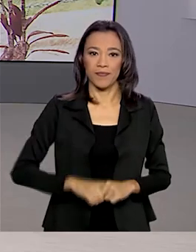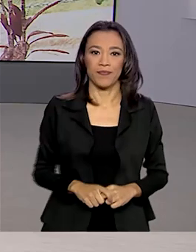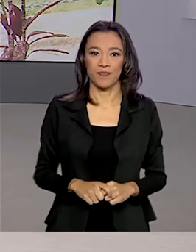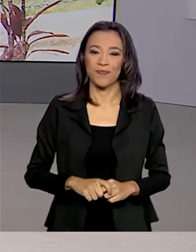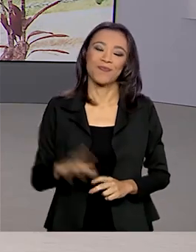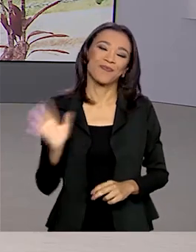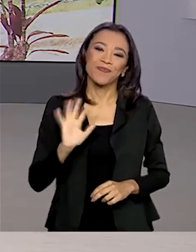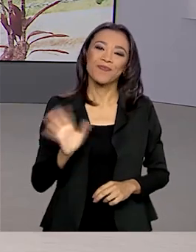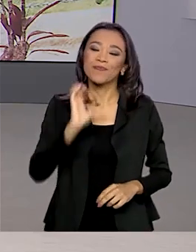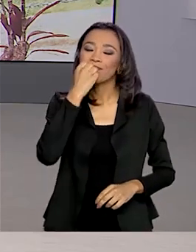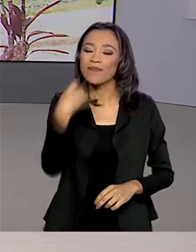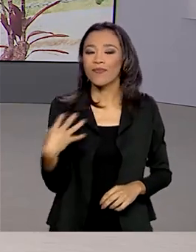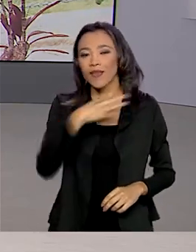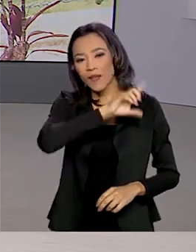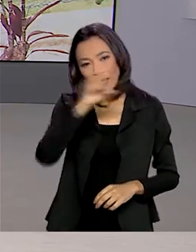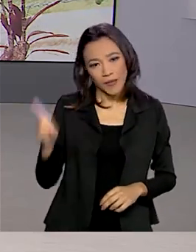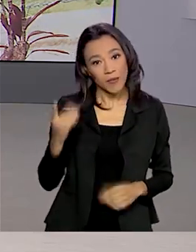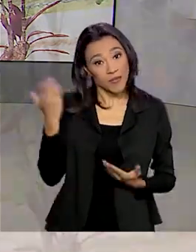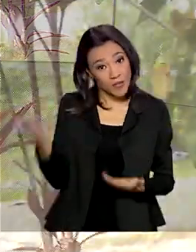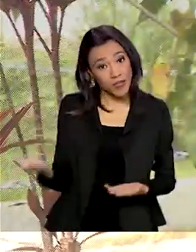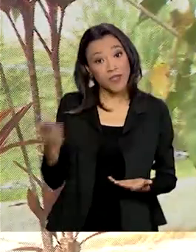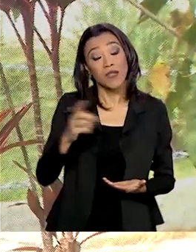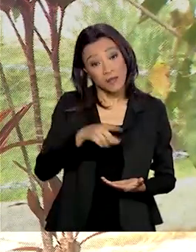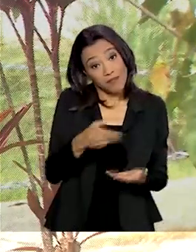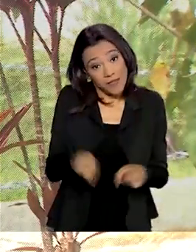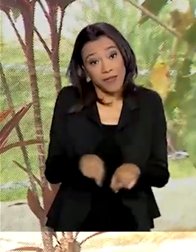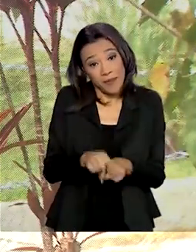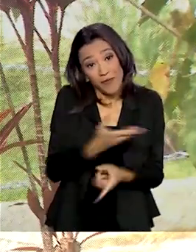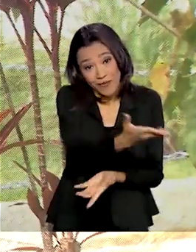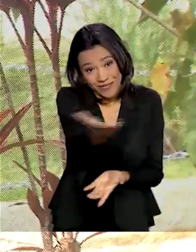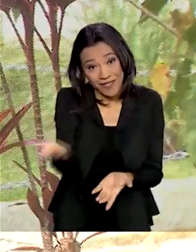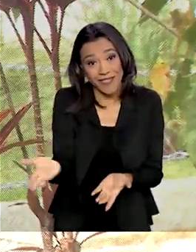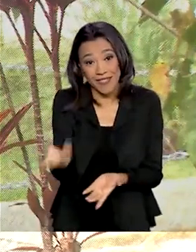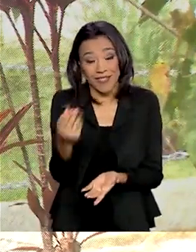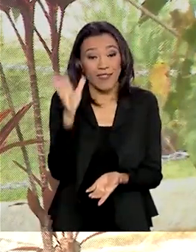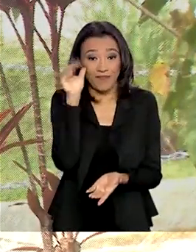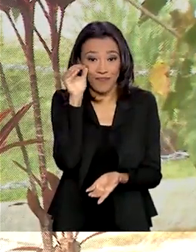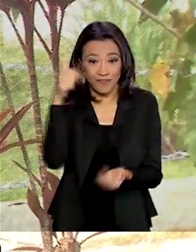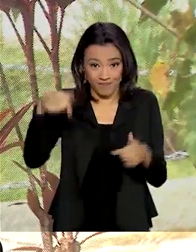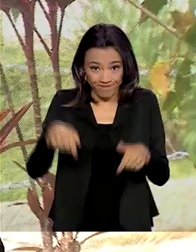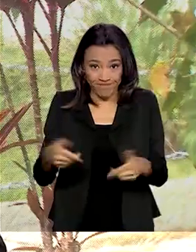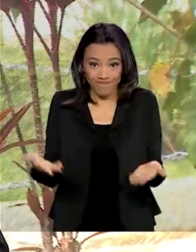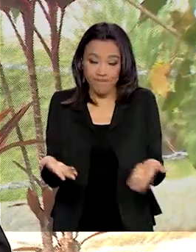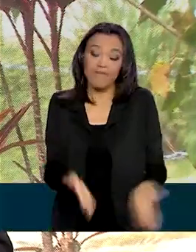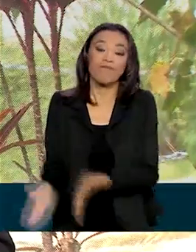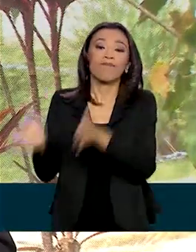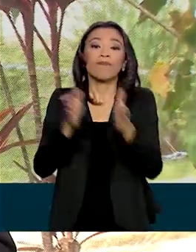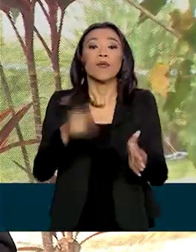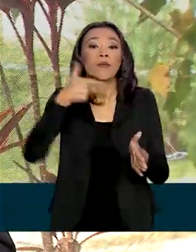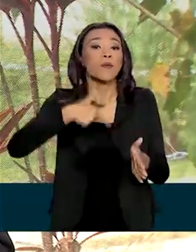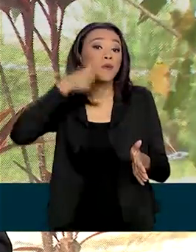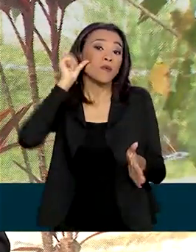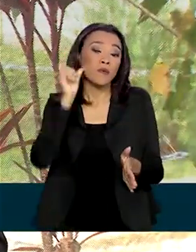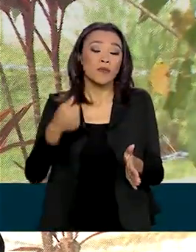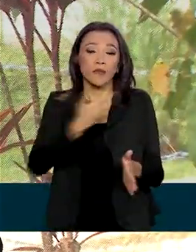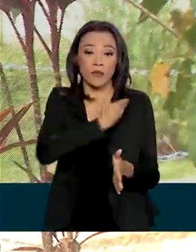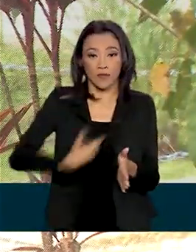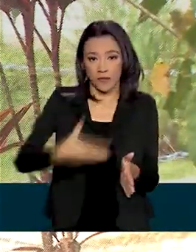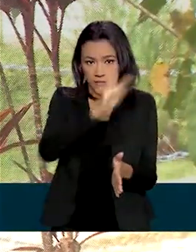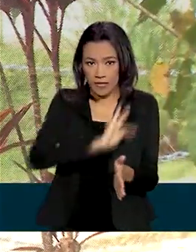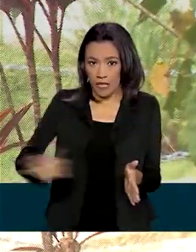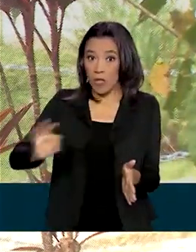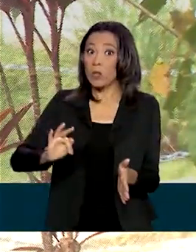Olá Renata, bom dia pra você, bom dia a todos que nos acompanham, é isso mesmo. Ontem o governo federal determinou a